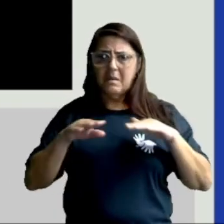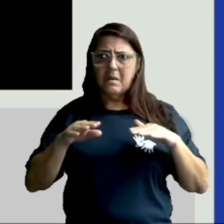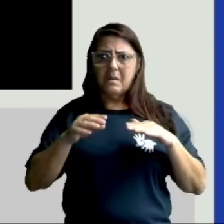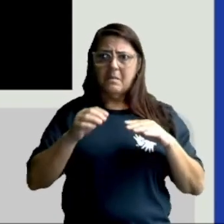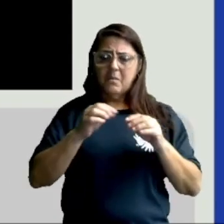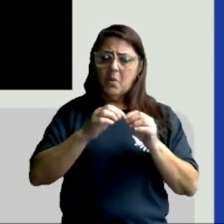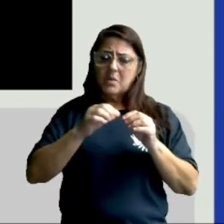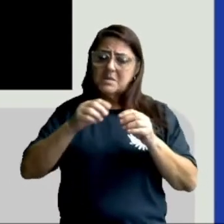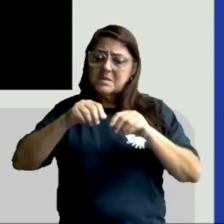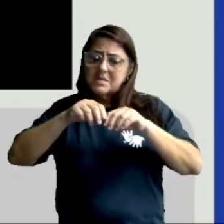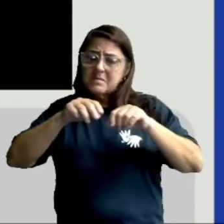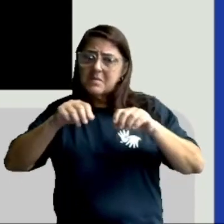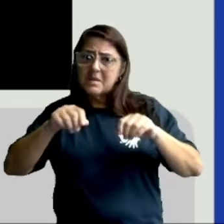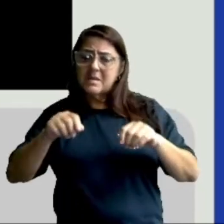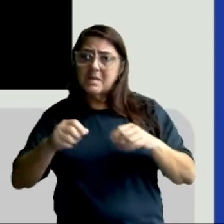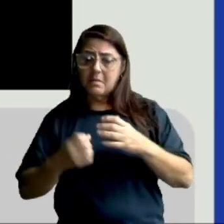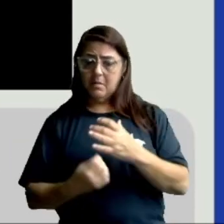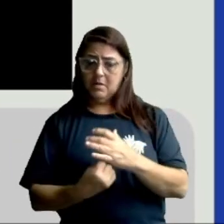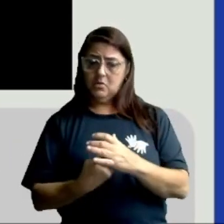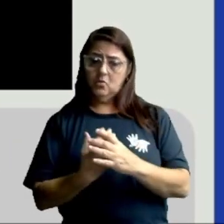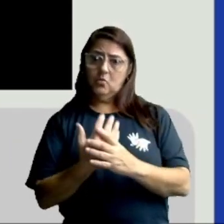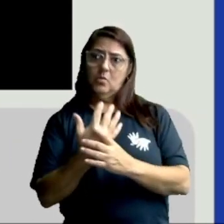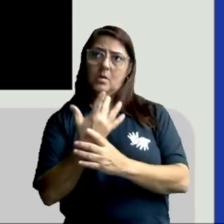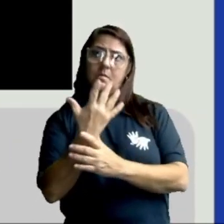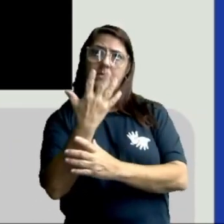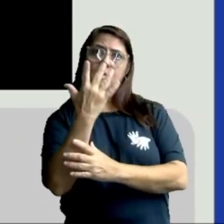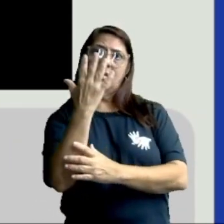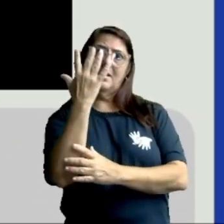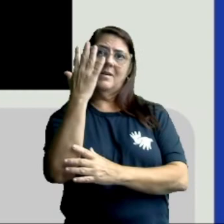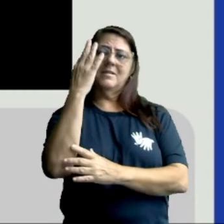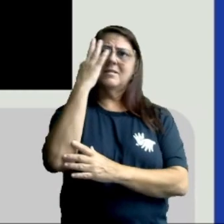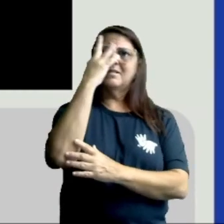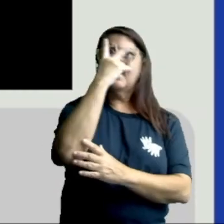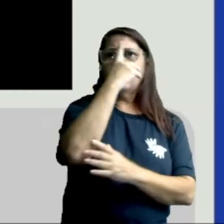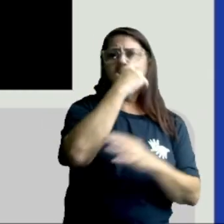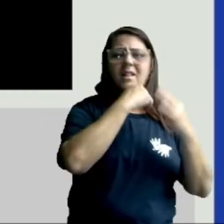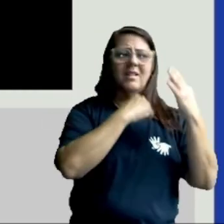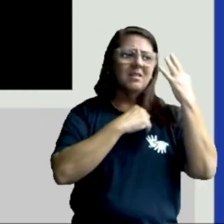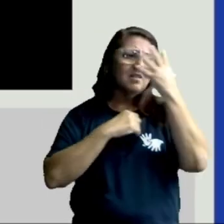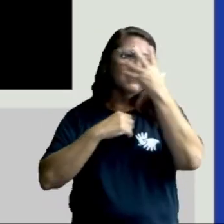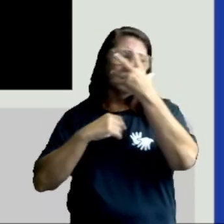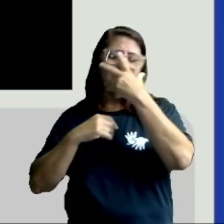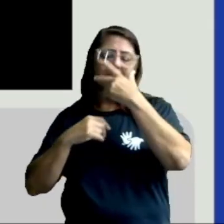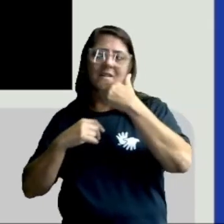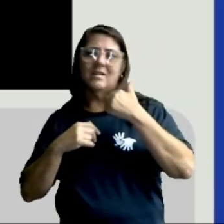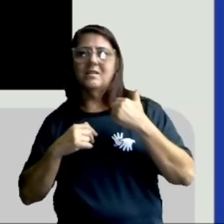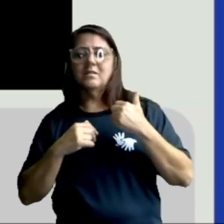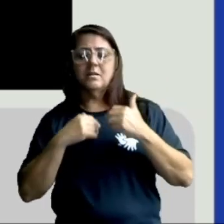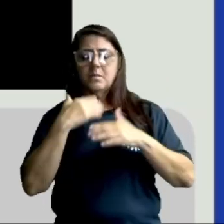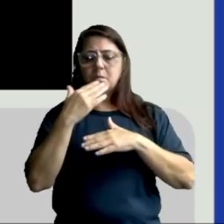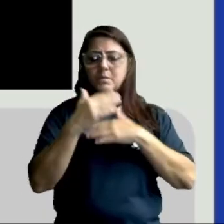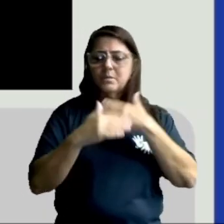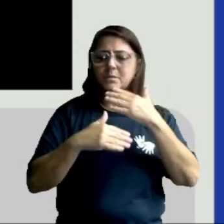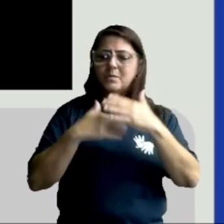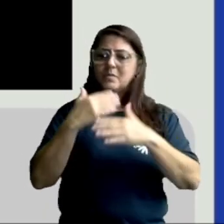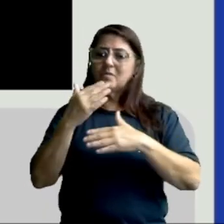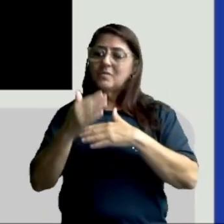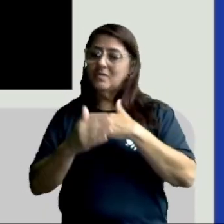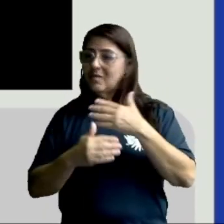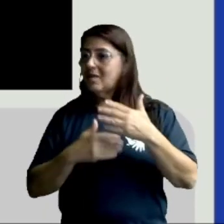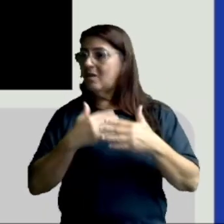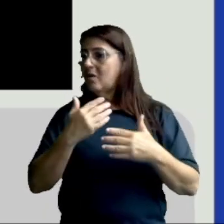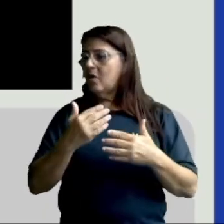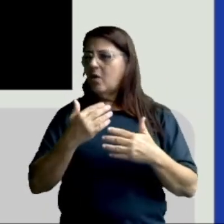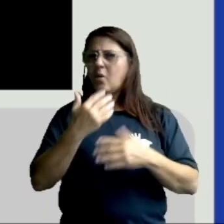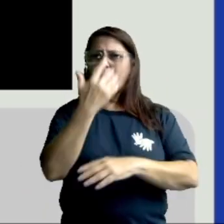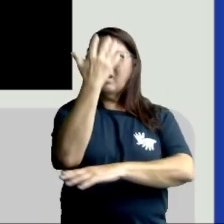abandonada, mas uma planta que crescia lindamente. Com o tempo, ela tornou-se